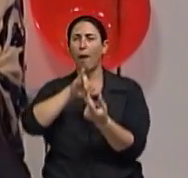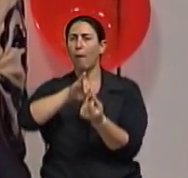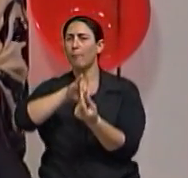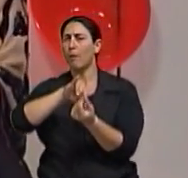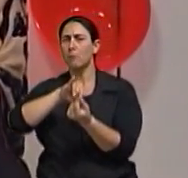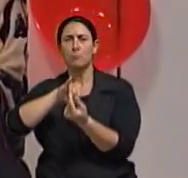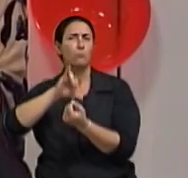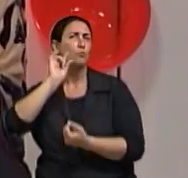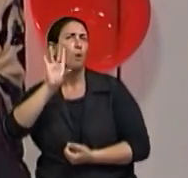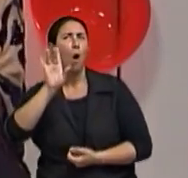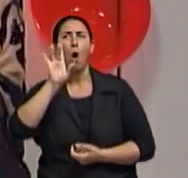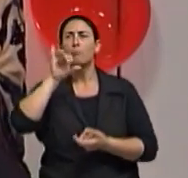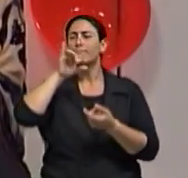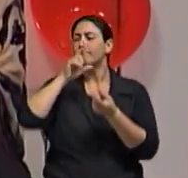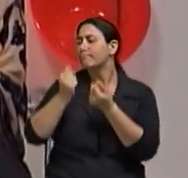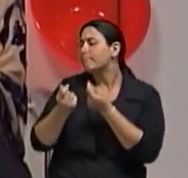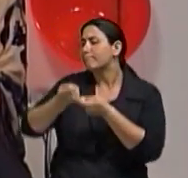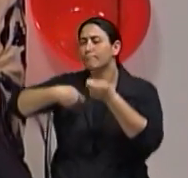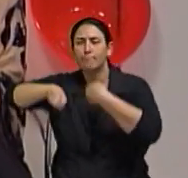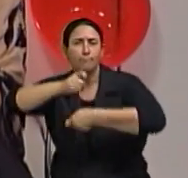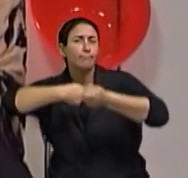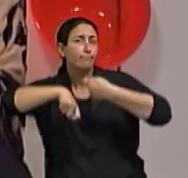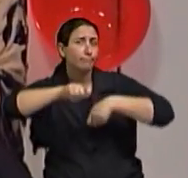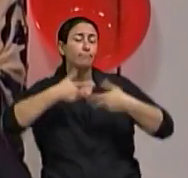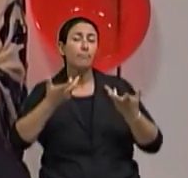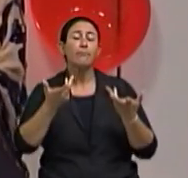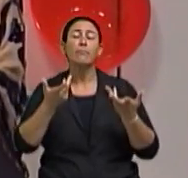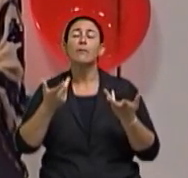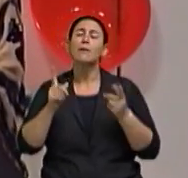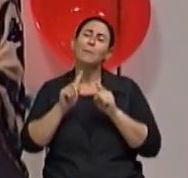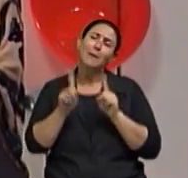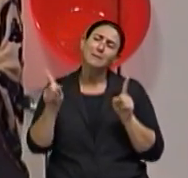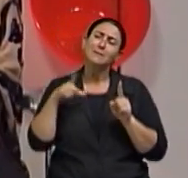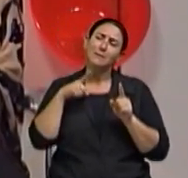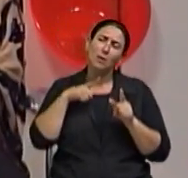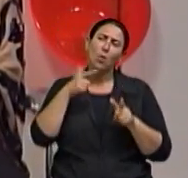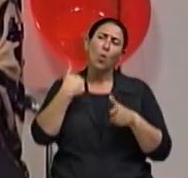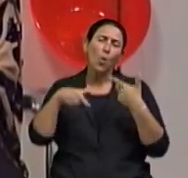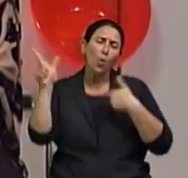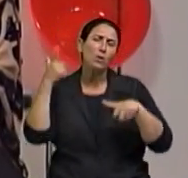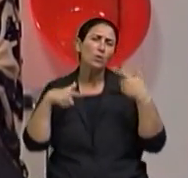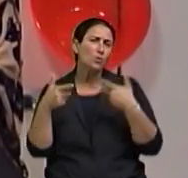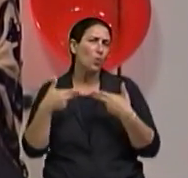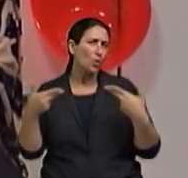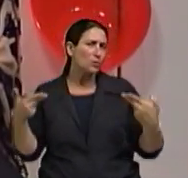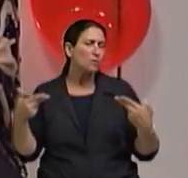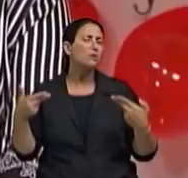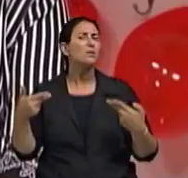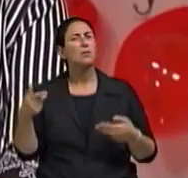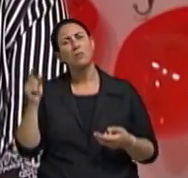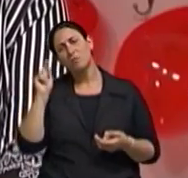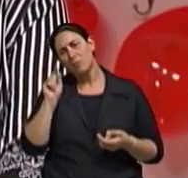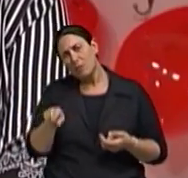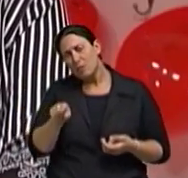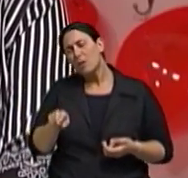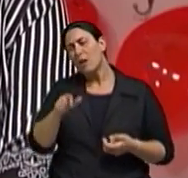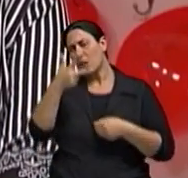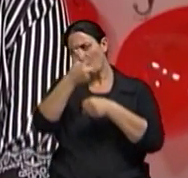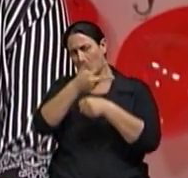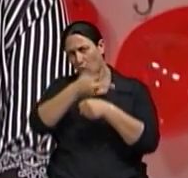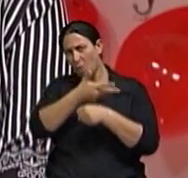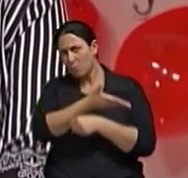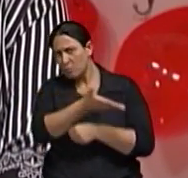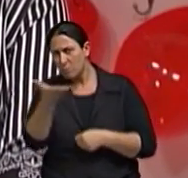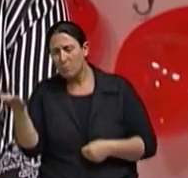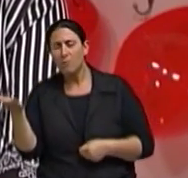a questão do dinheiro, que é o que vai dar tranquilidade para essa belice. Mas tem outras questões também, né, professora Carmen, de que esses idosos e essa